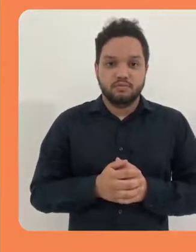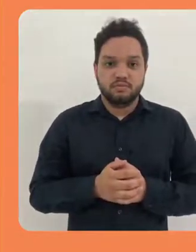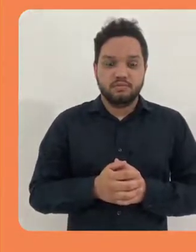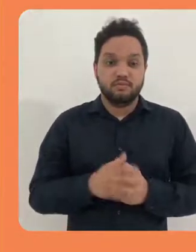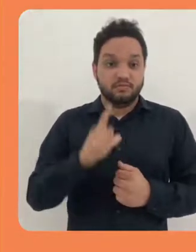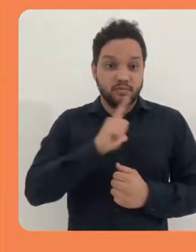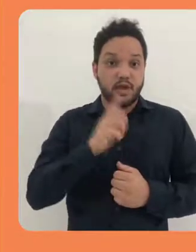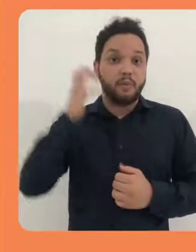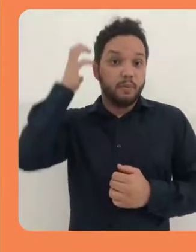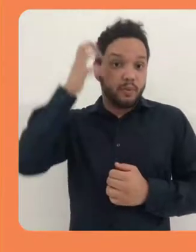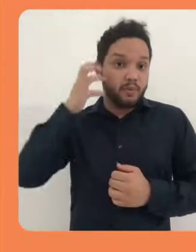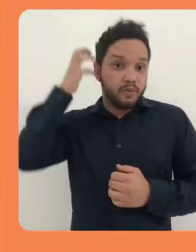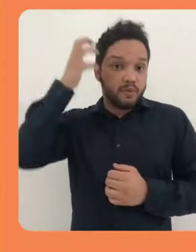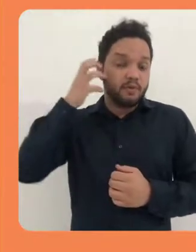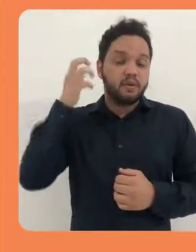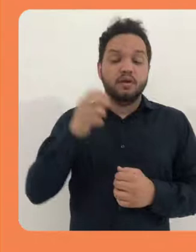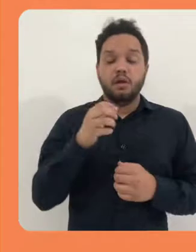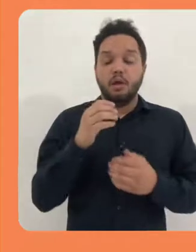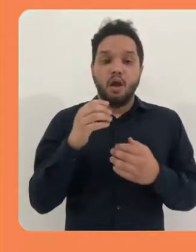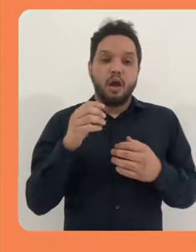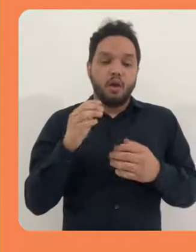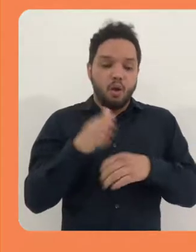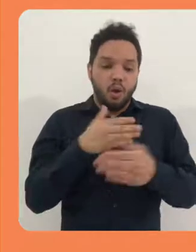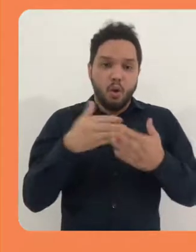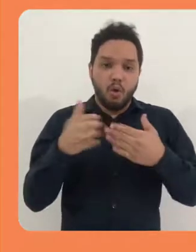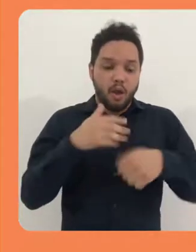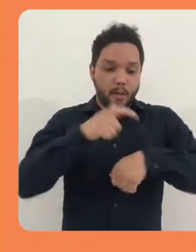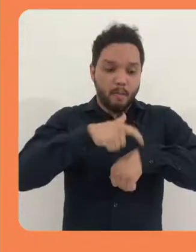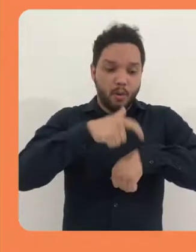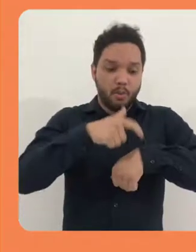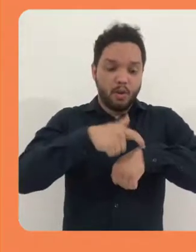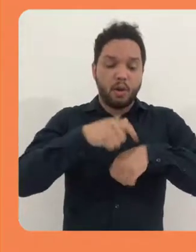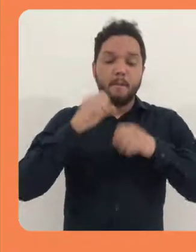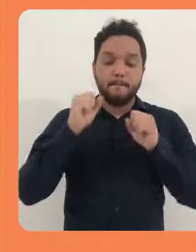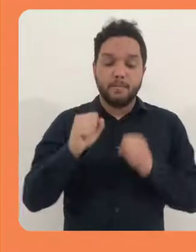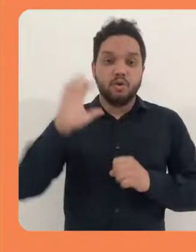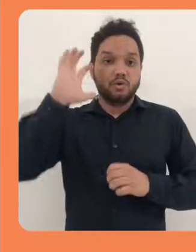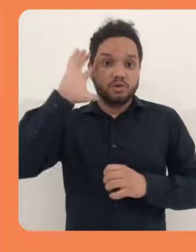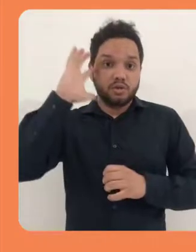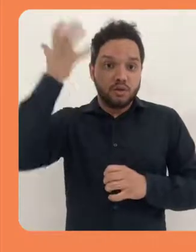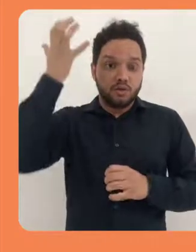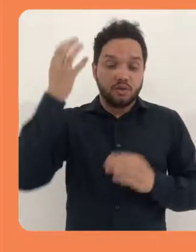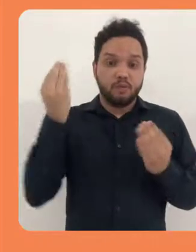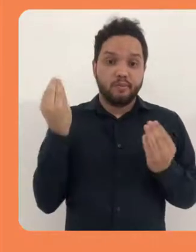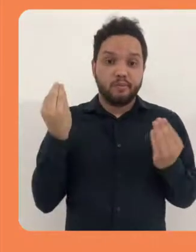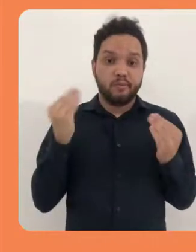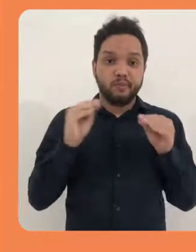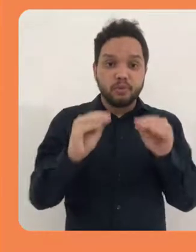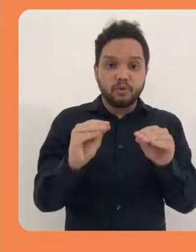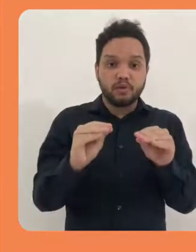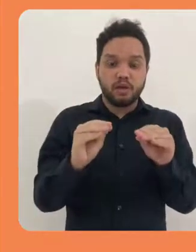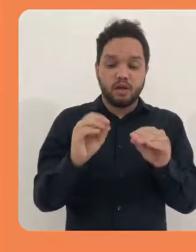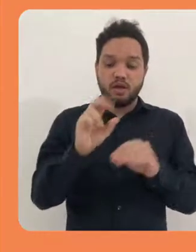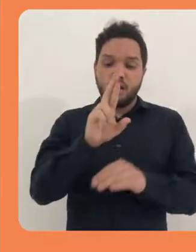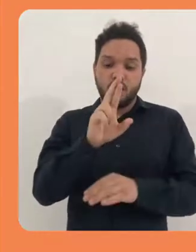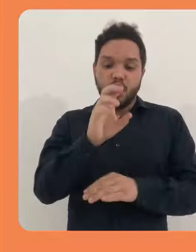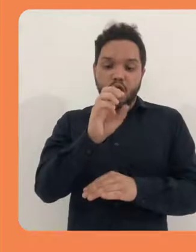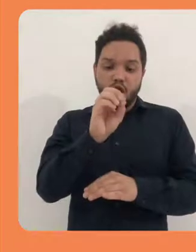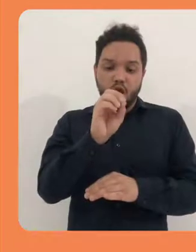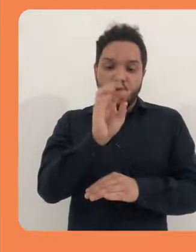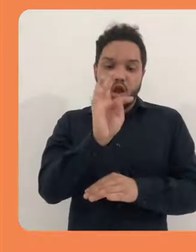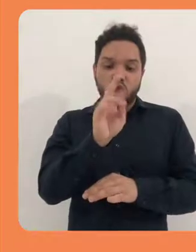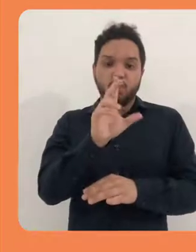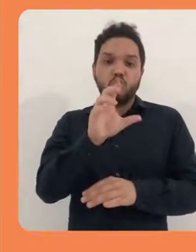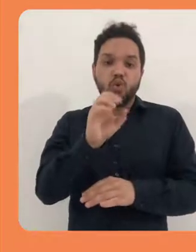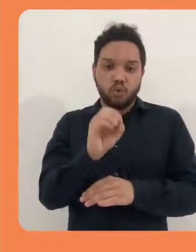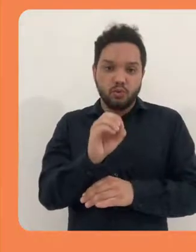nós temos um vídeo com música e em algum momento você pode